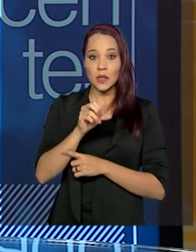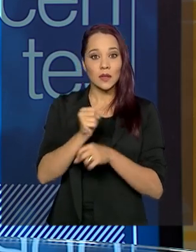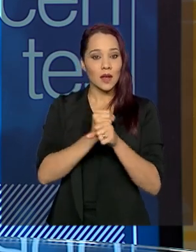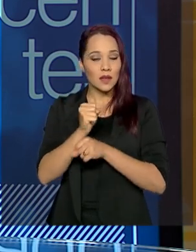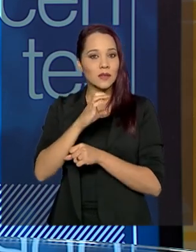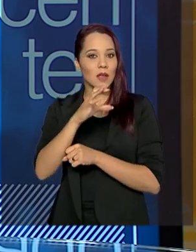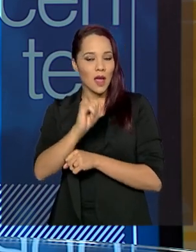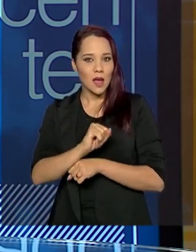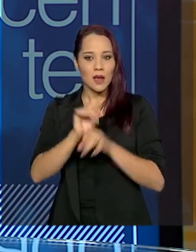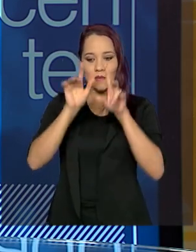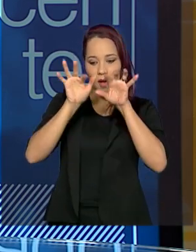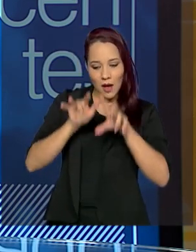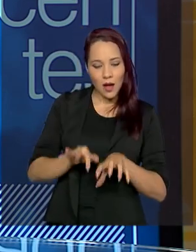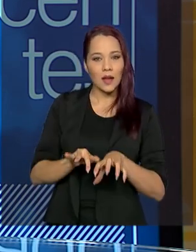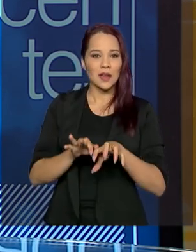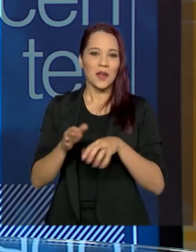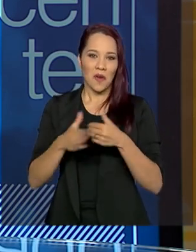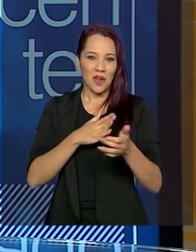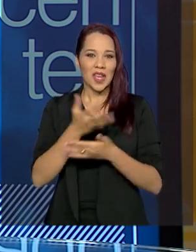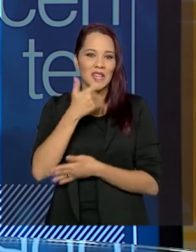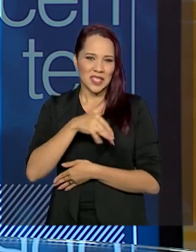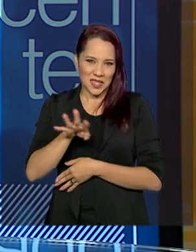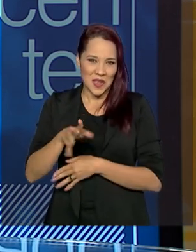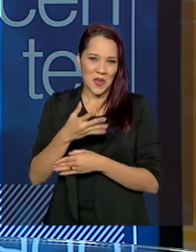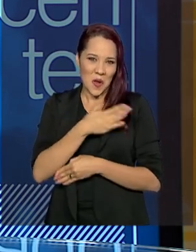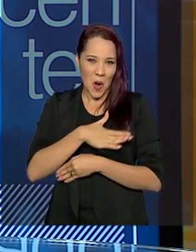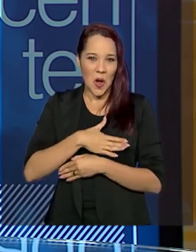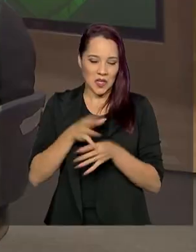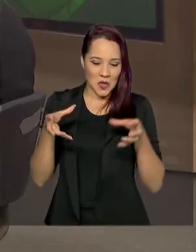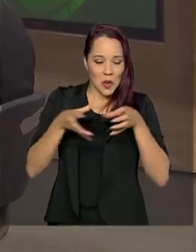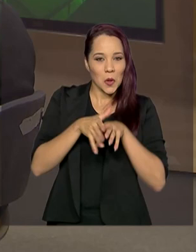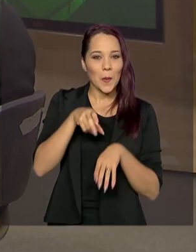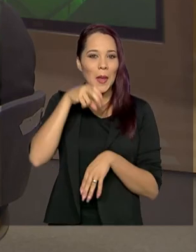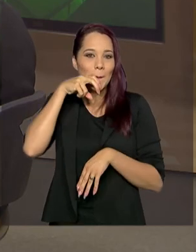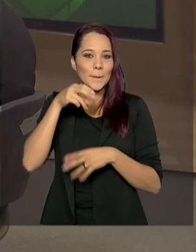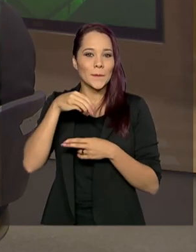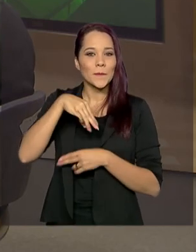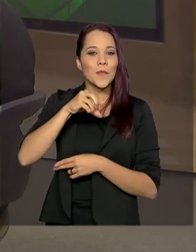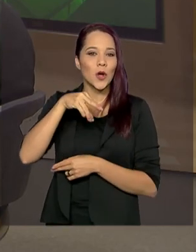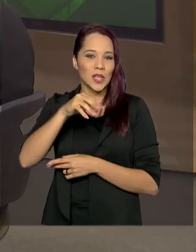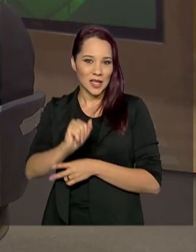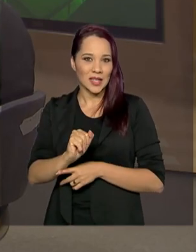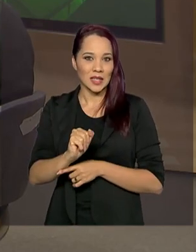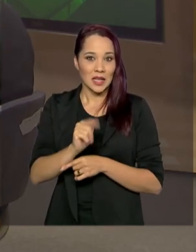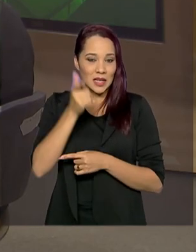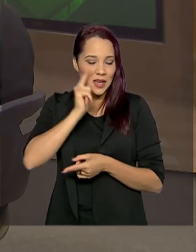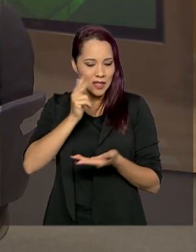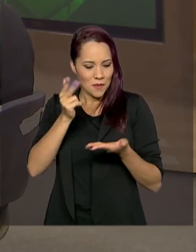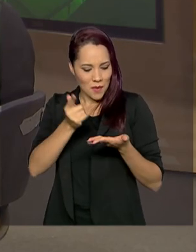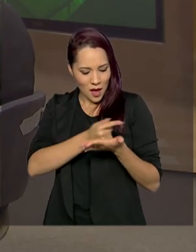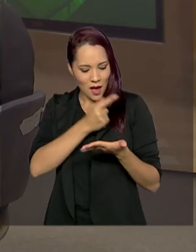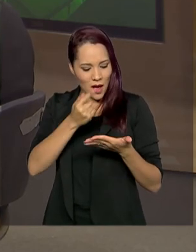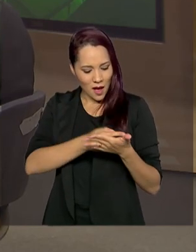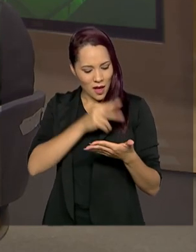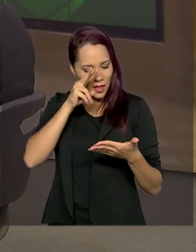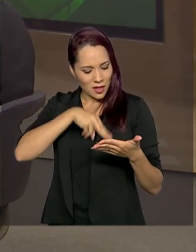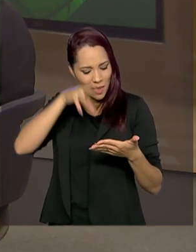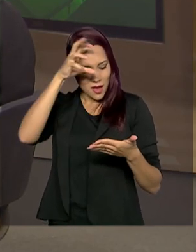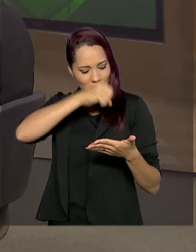reeditado. Então, qualquer criança, quem não gosta da Turma da Mônica, né? Qualquer criança pode pegar o gibizinho e vai entender um pouco mais